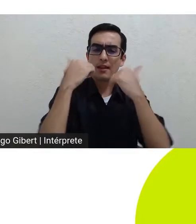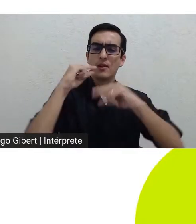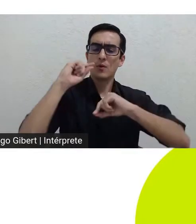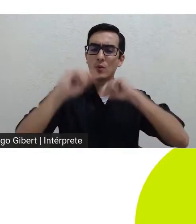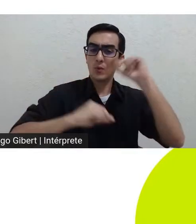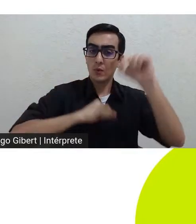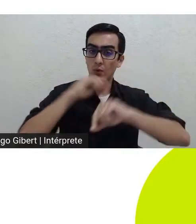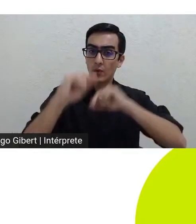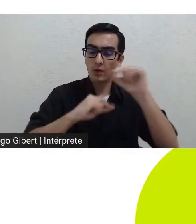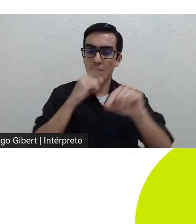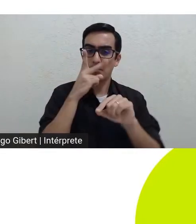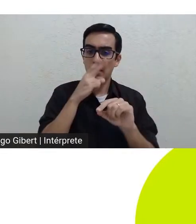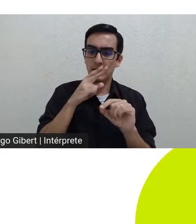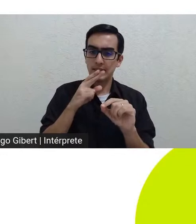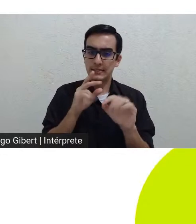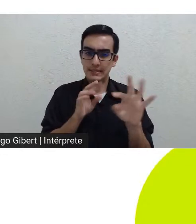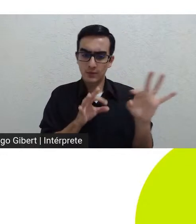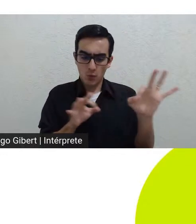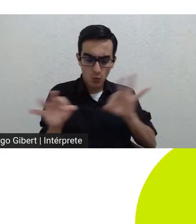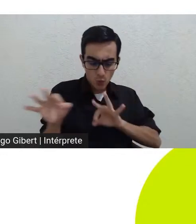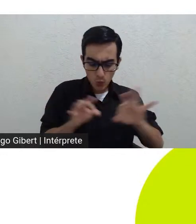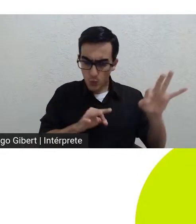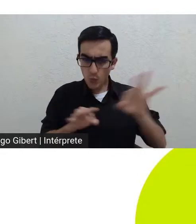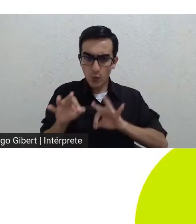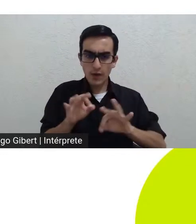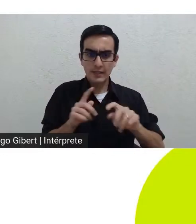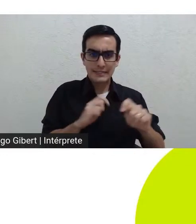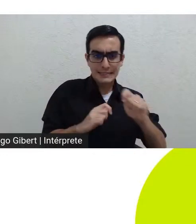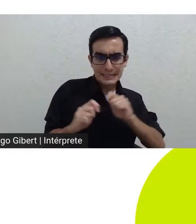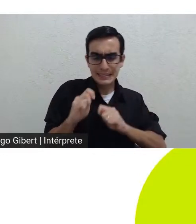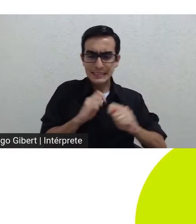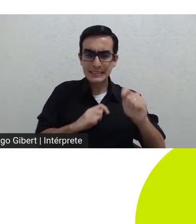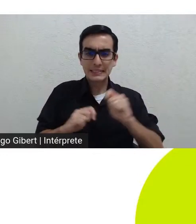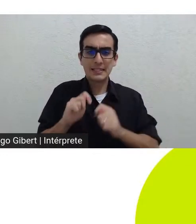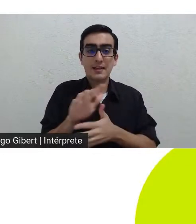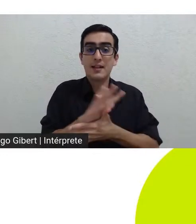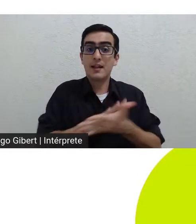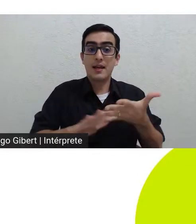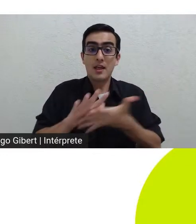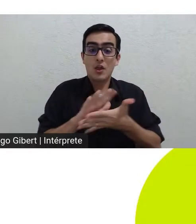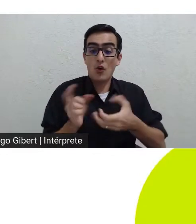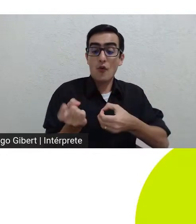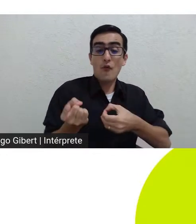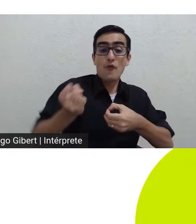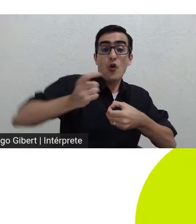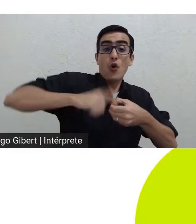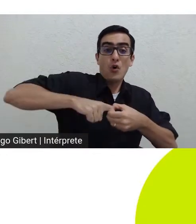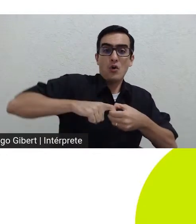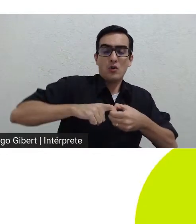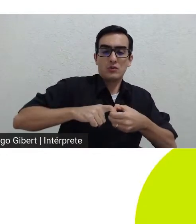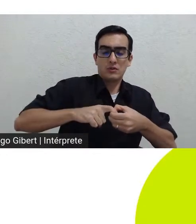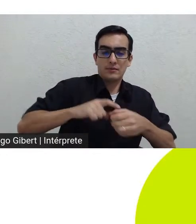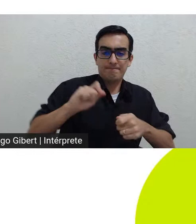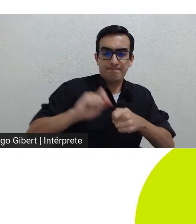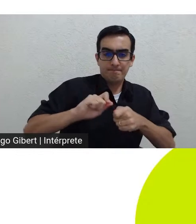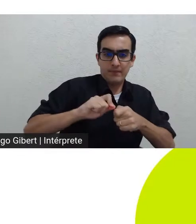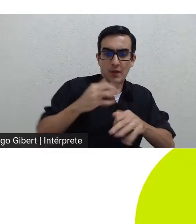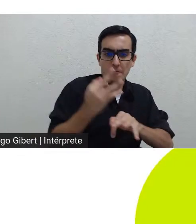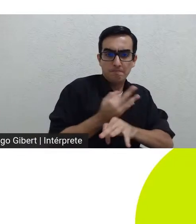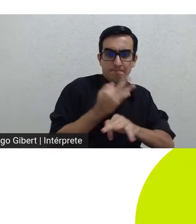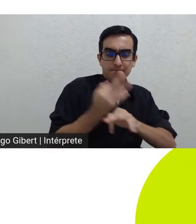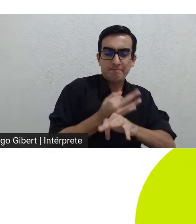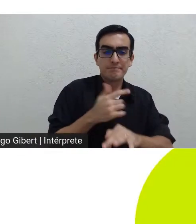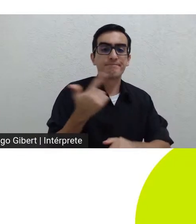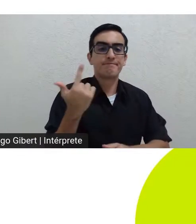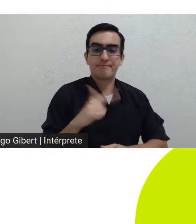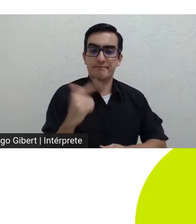recalcamento isto é não consiste no retorno do recalcado ele se dá por